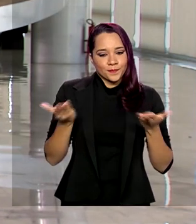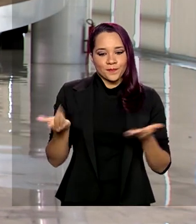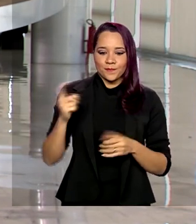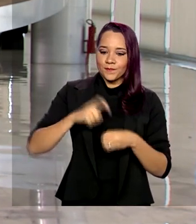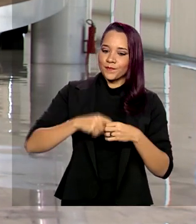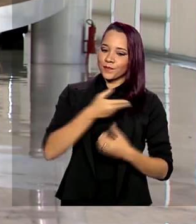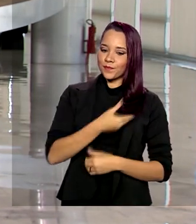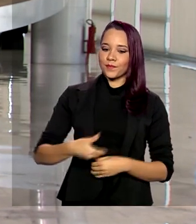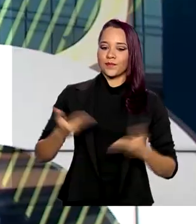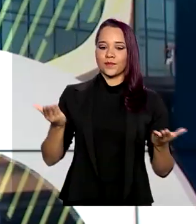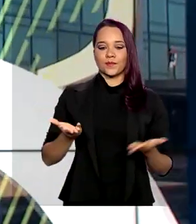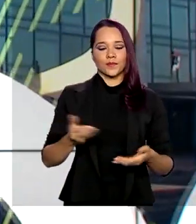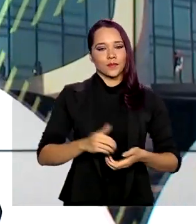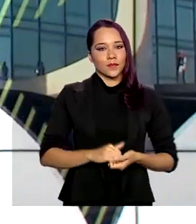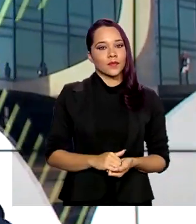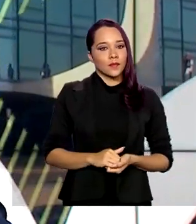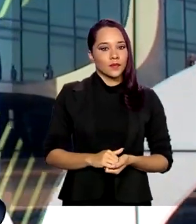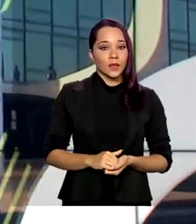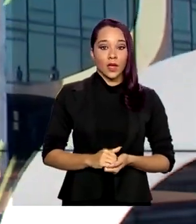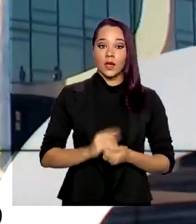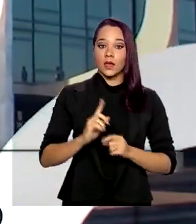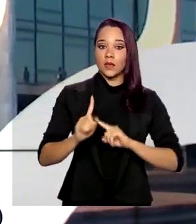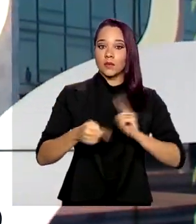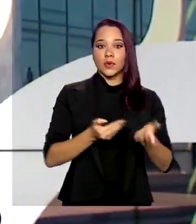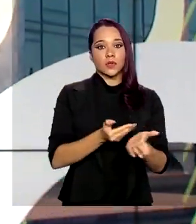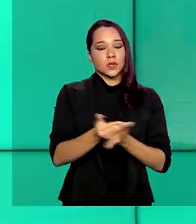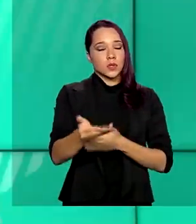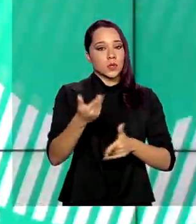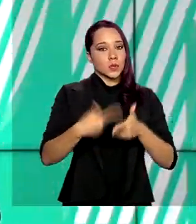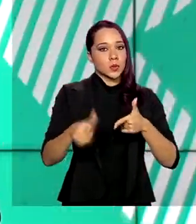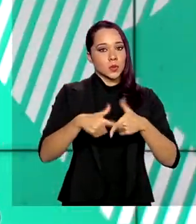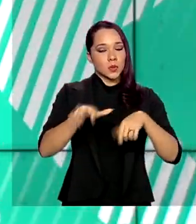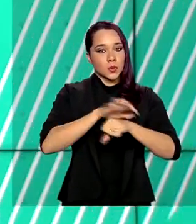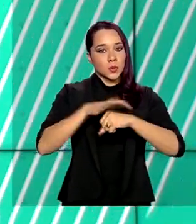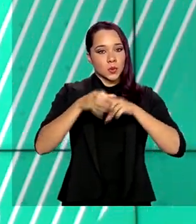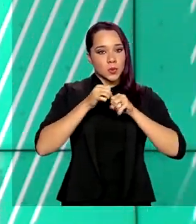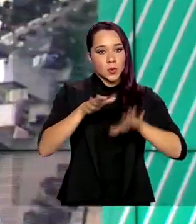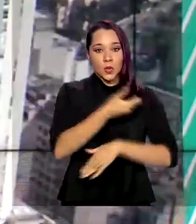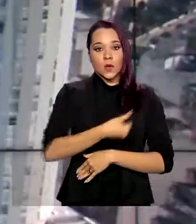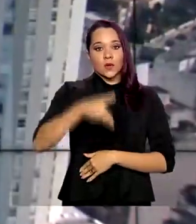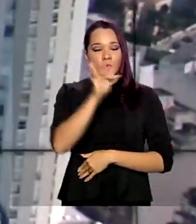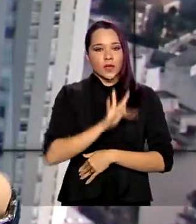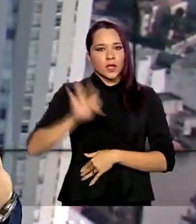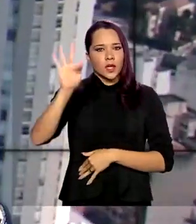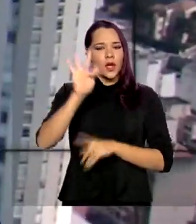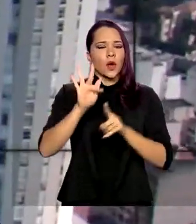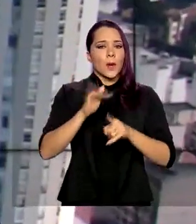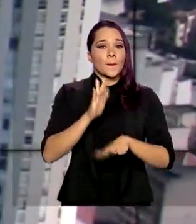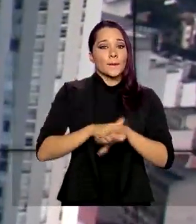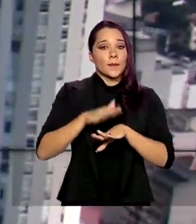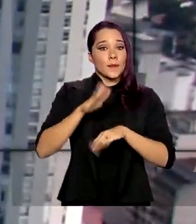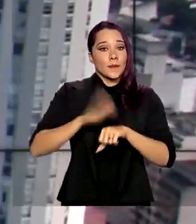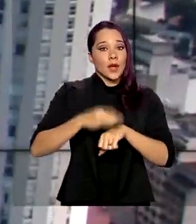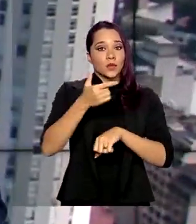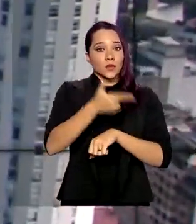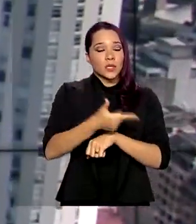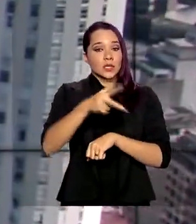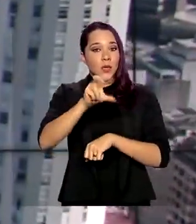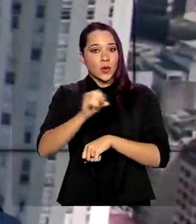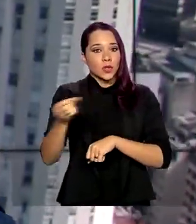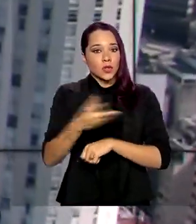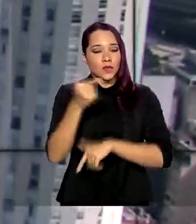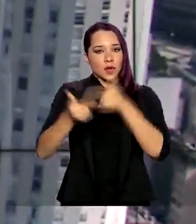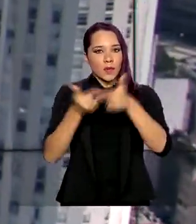para o governo agora. E depois do início da pandemia, o governo federal digitalizou mais de 250 novos